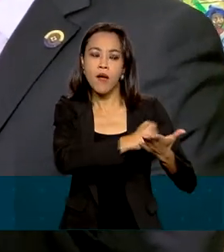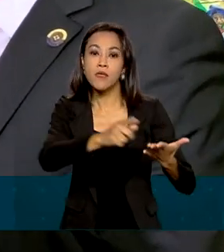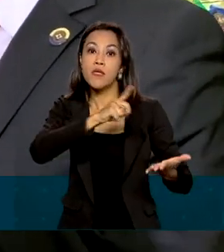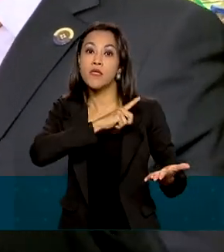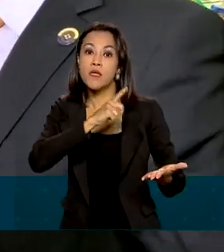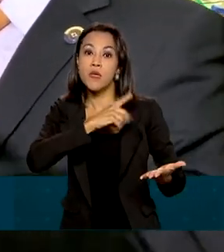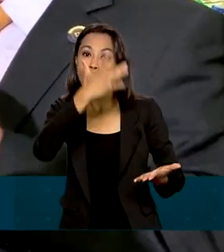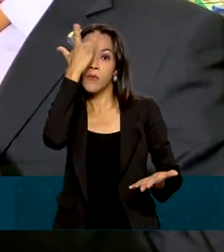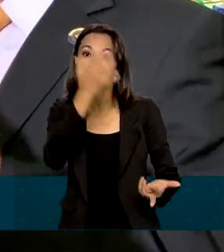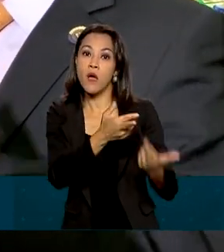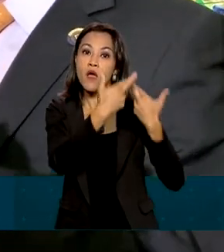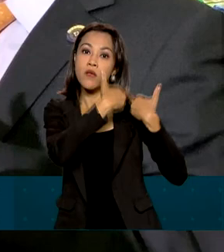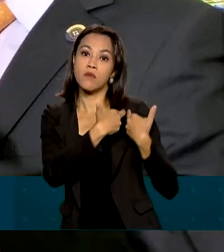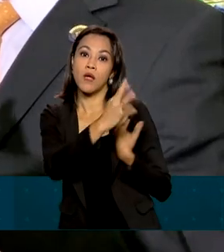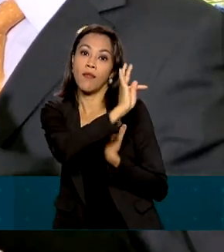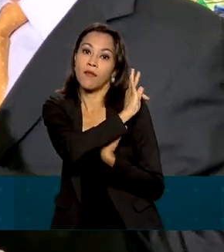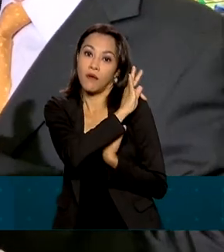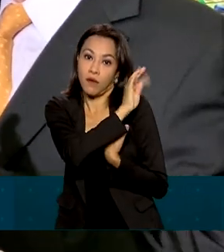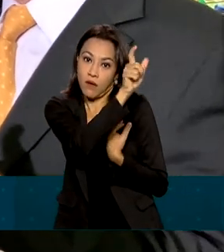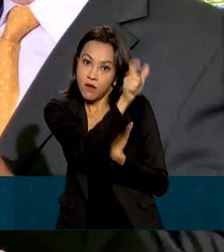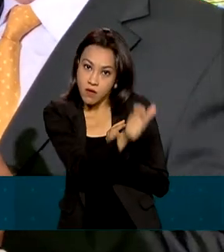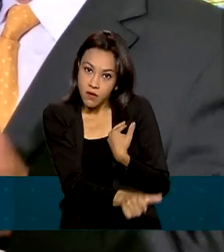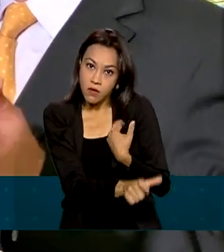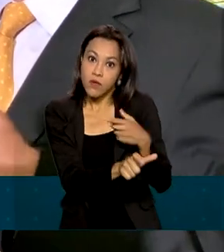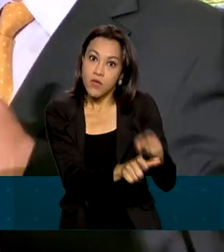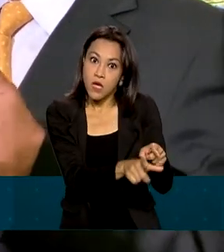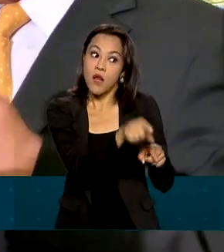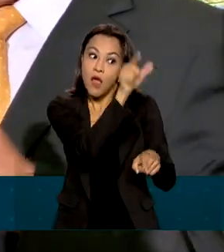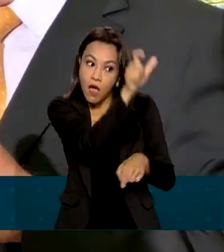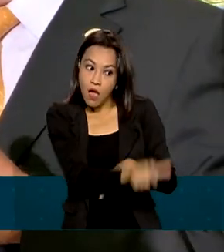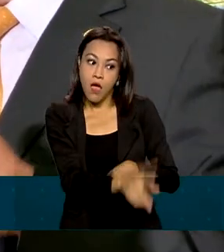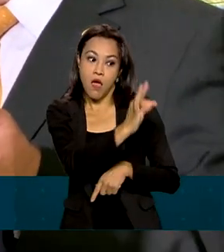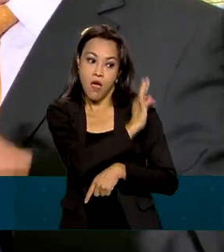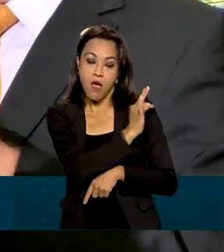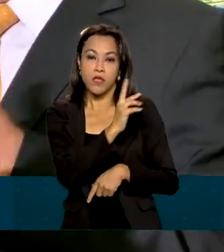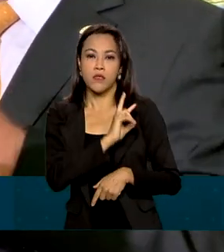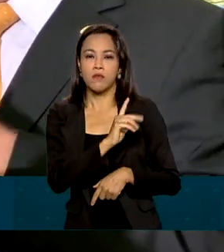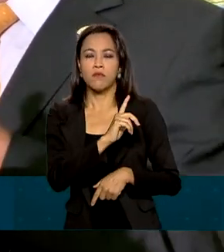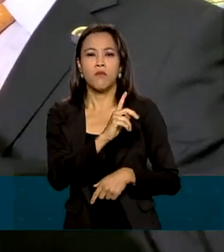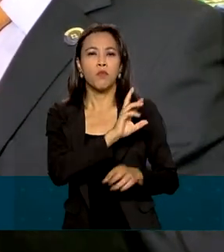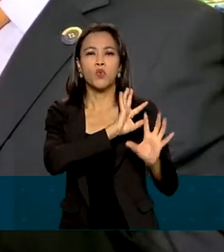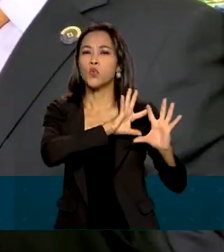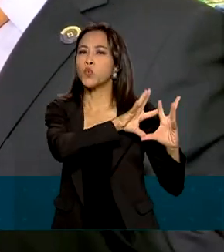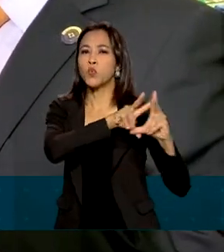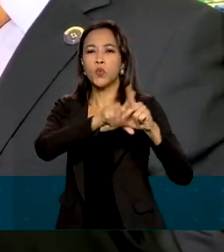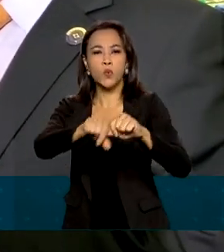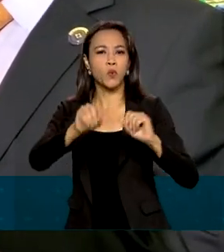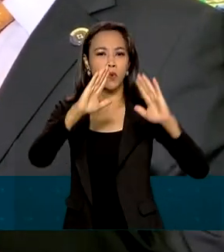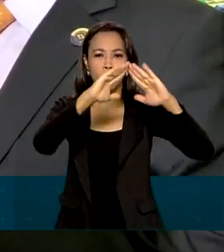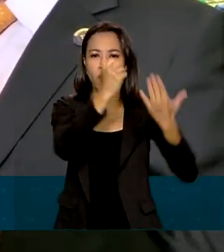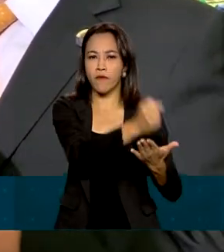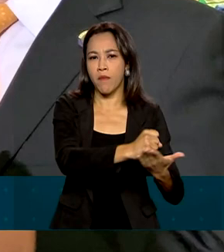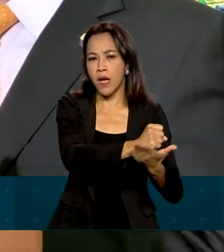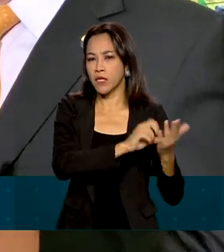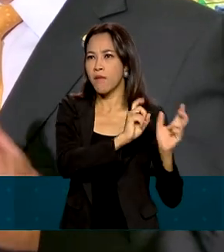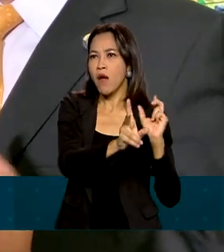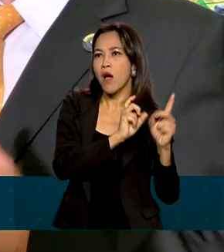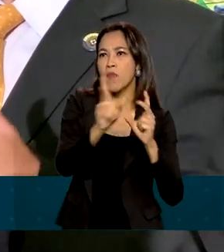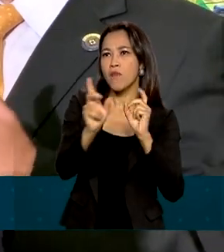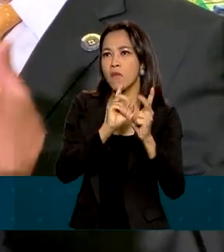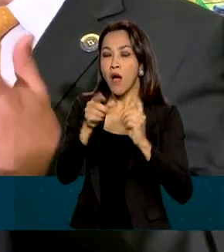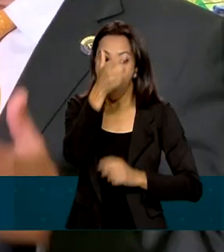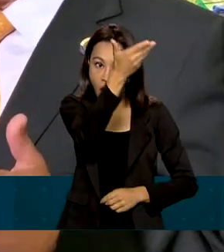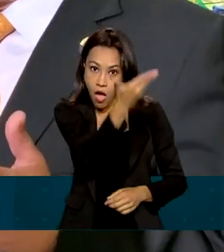técnico e ele tem responsabilidade por todos os produtos que são vendidos na farmácia e nós